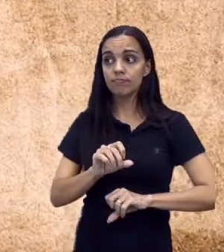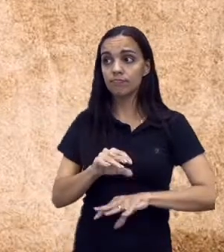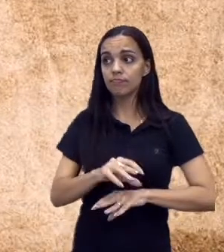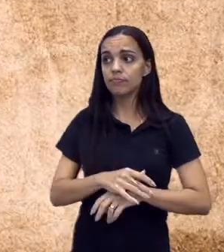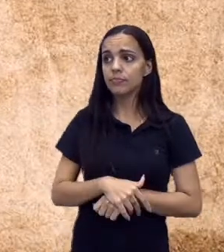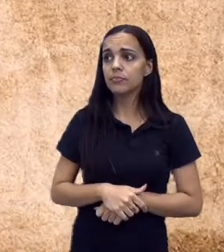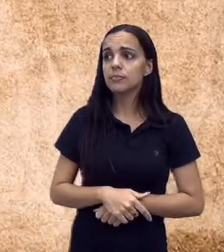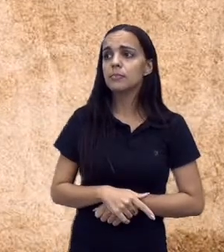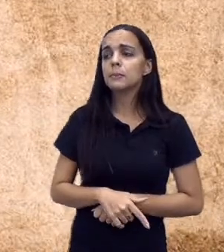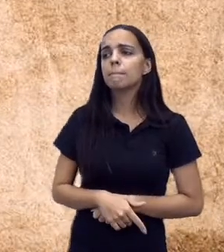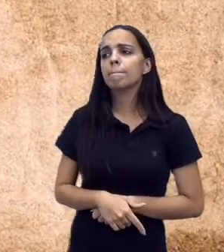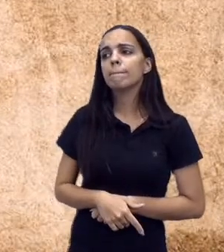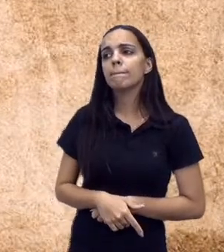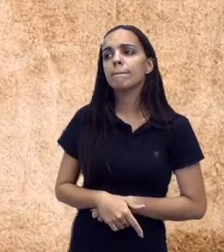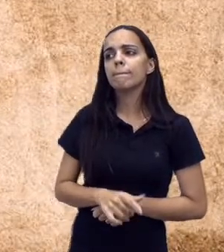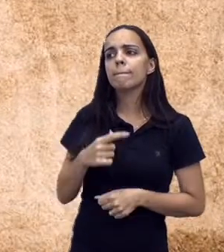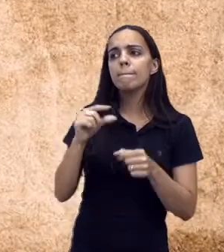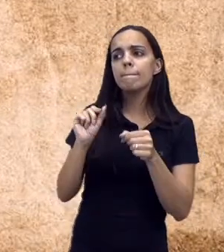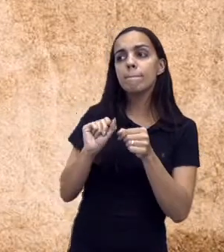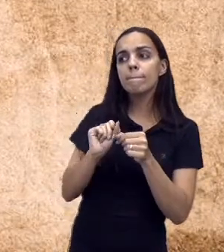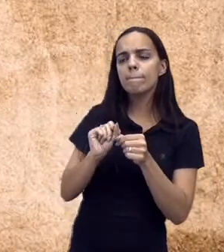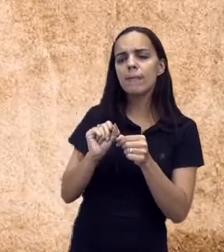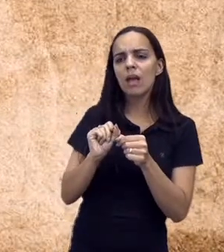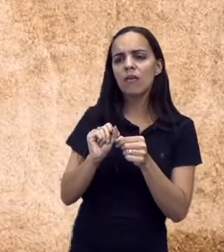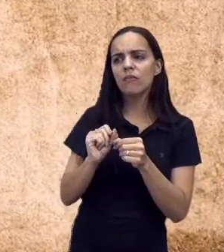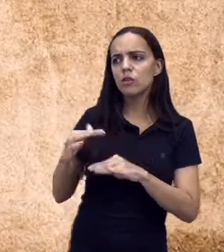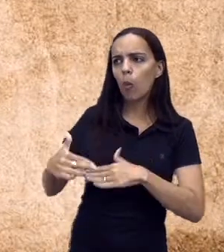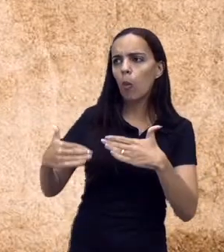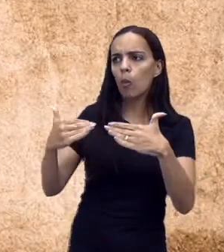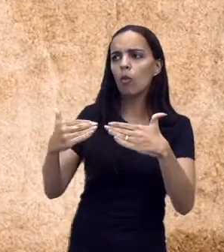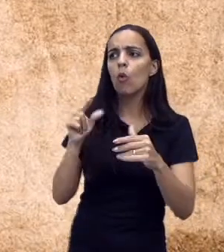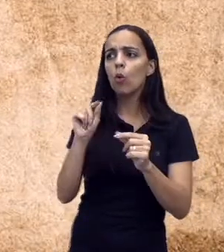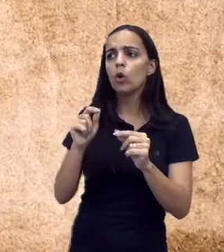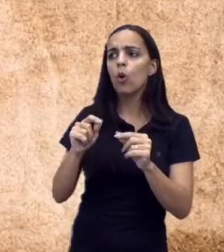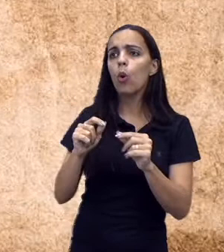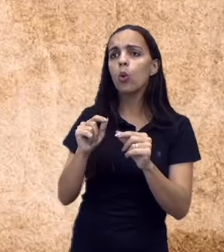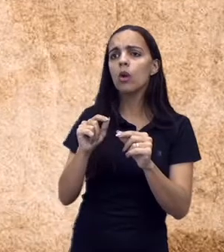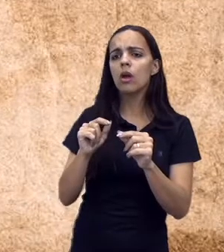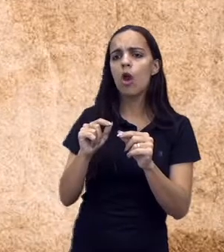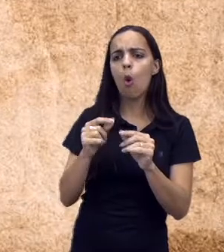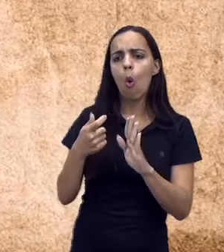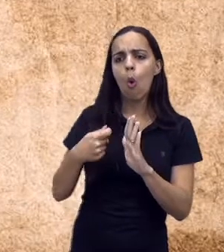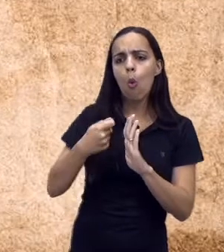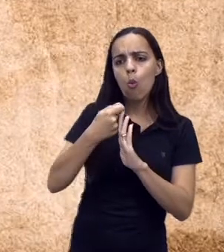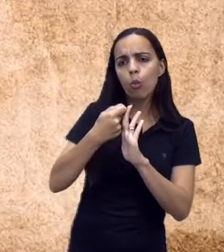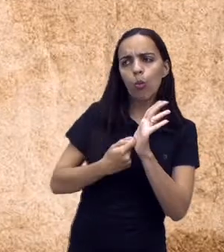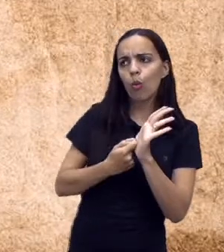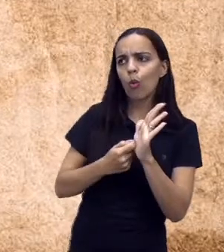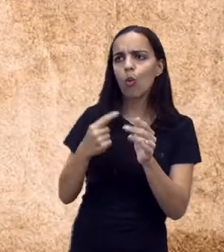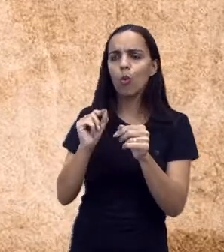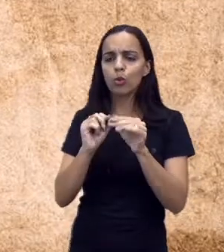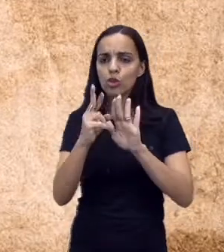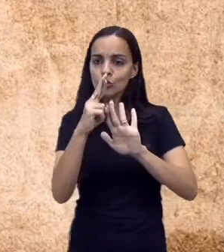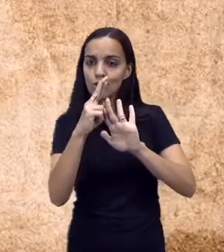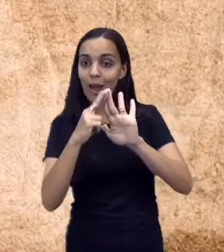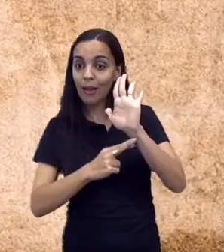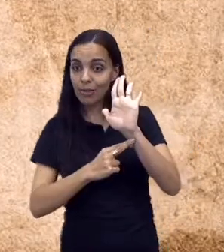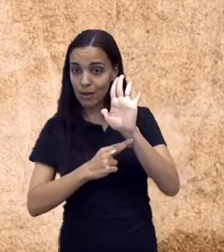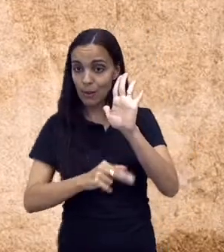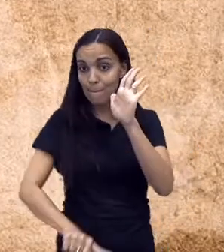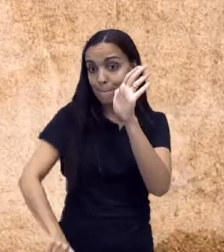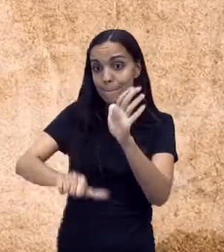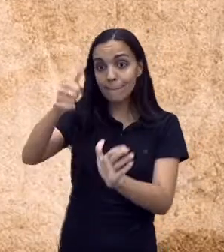Educação fez, promoveu um concurso, o primeiro concurso de redação do município.